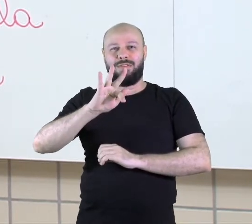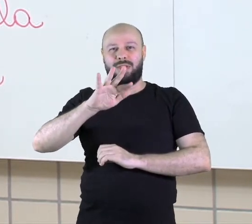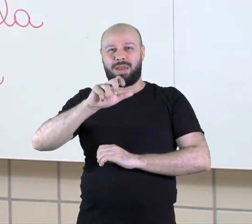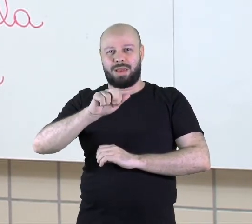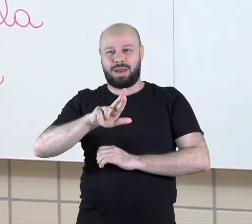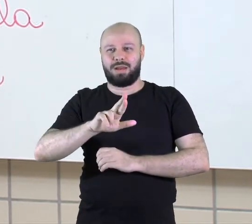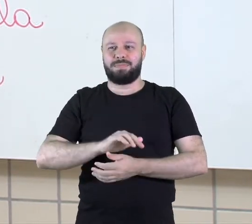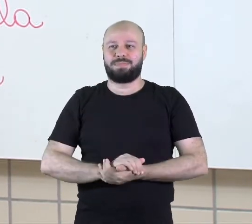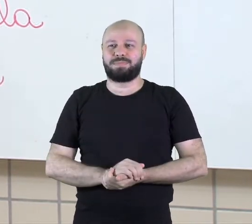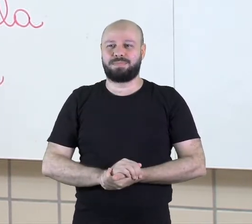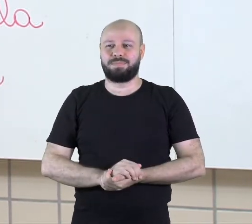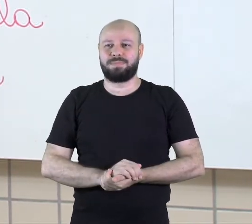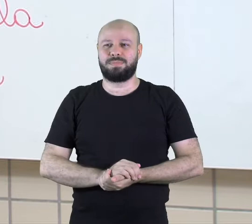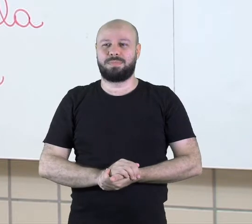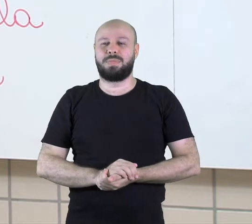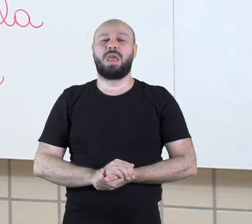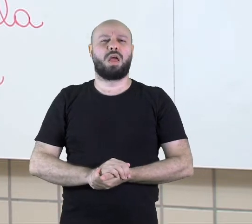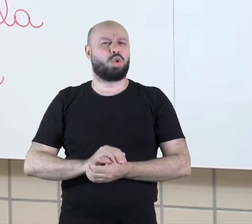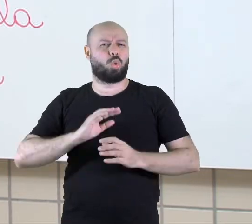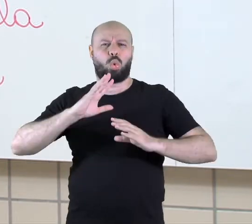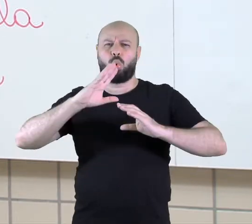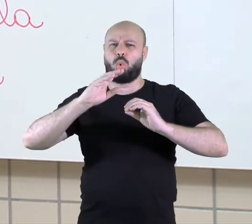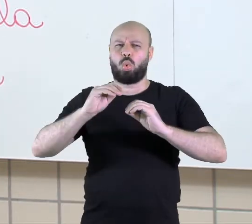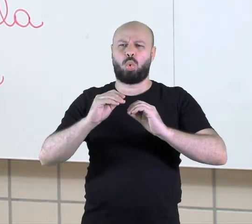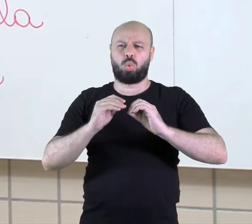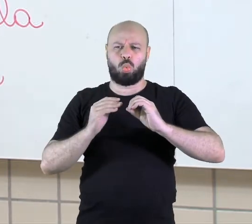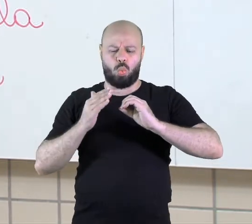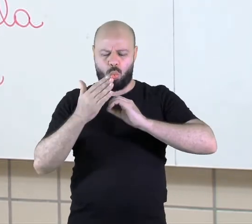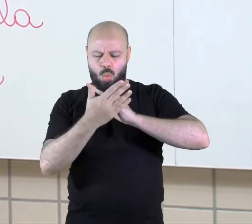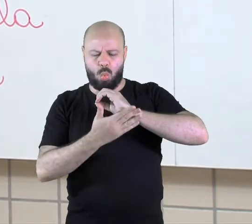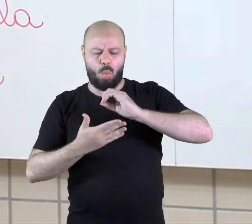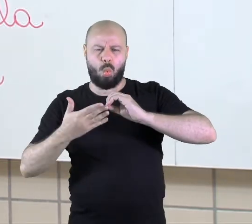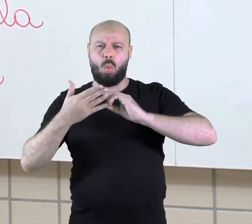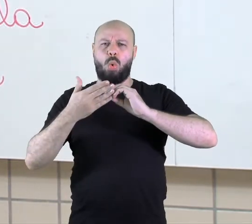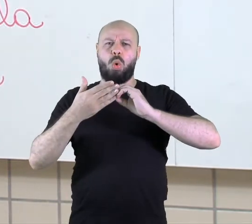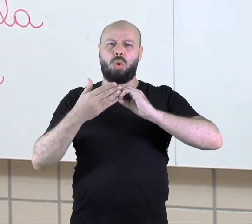íris e da pupila.